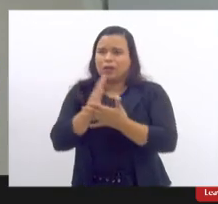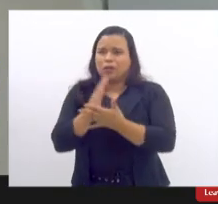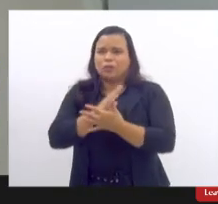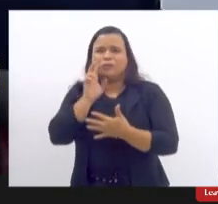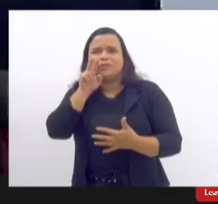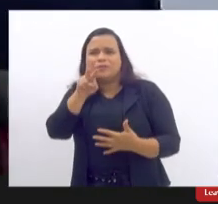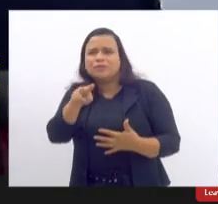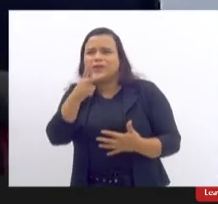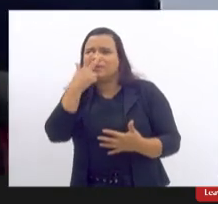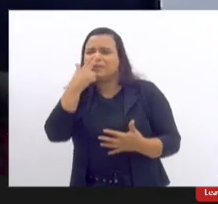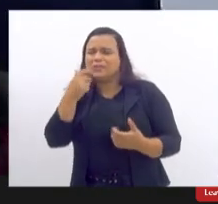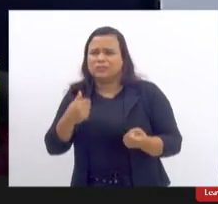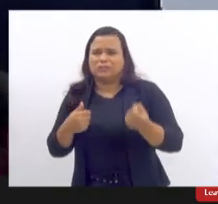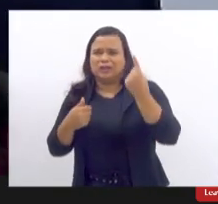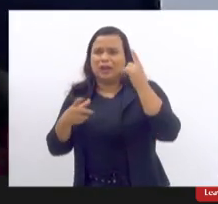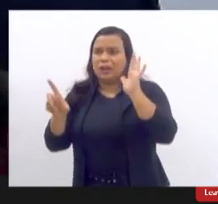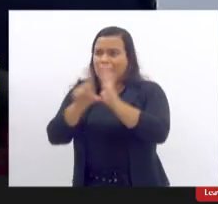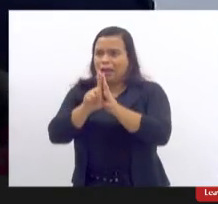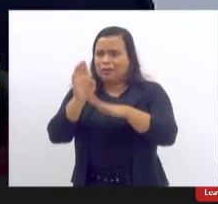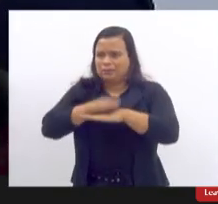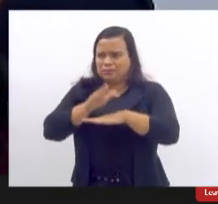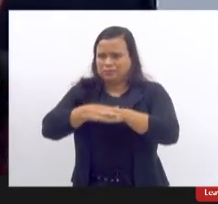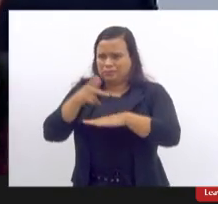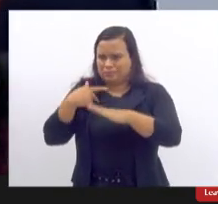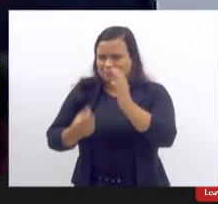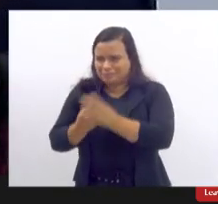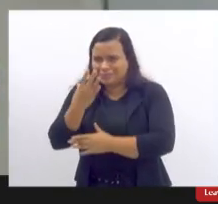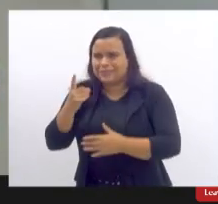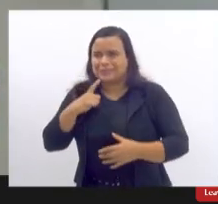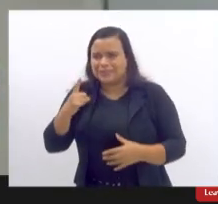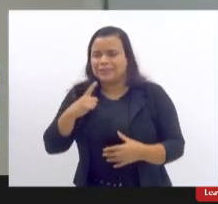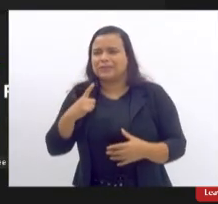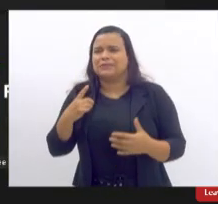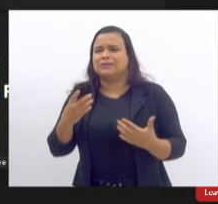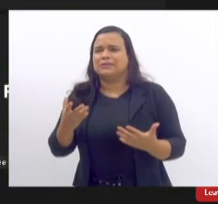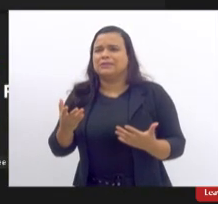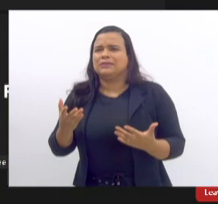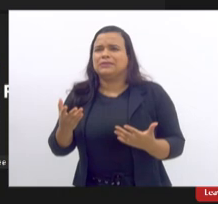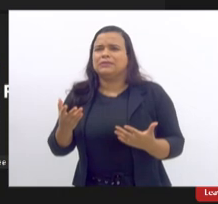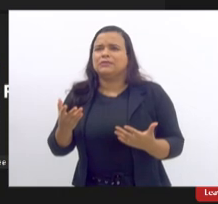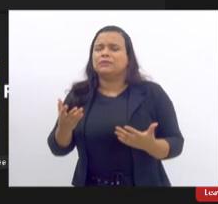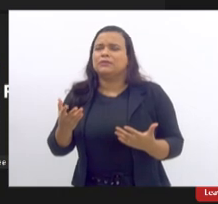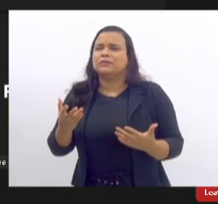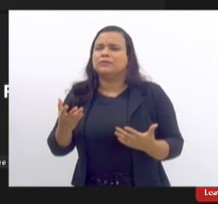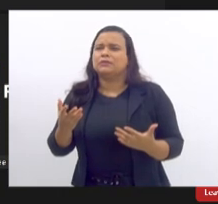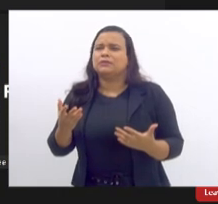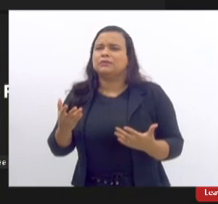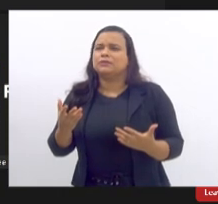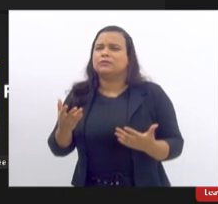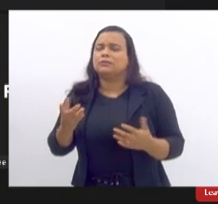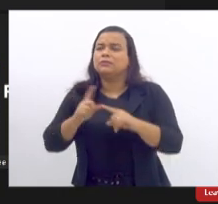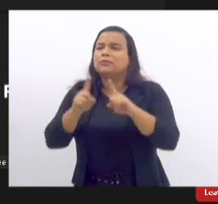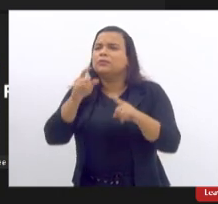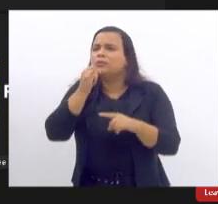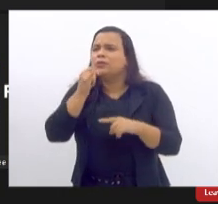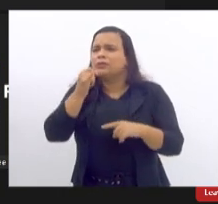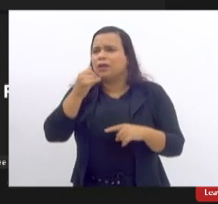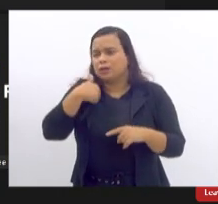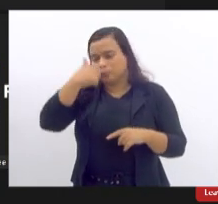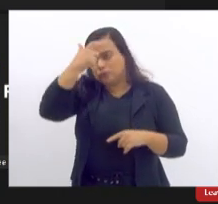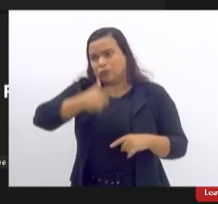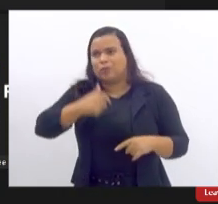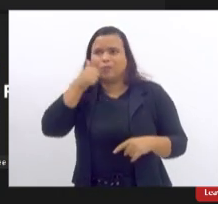algumas leis que eu faço pela minha natureza por exemplo eu não sou mulher